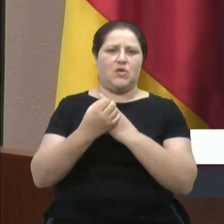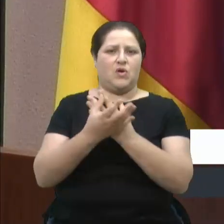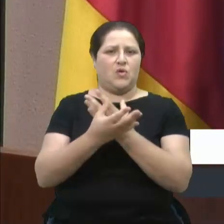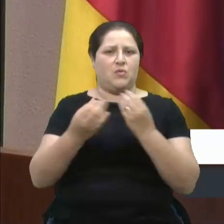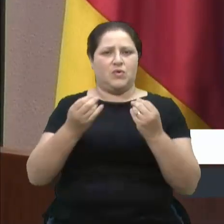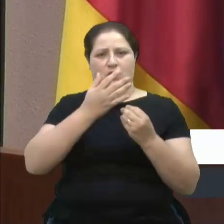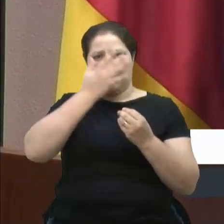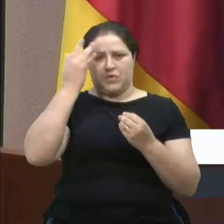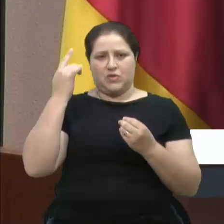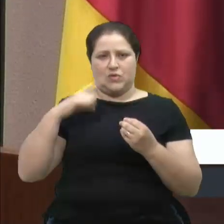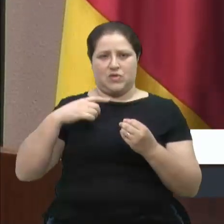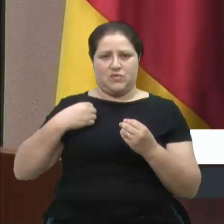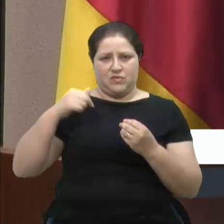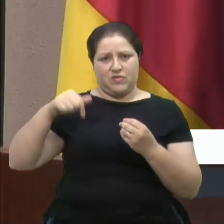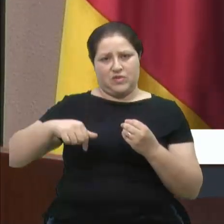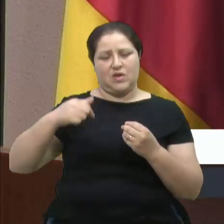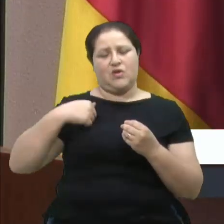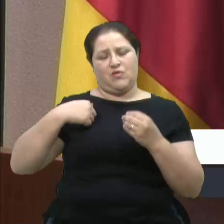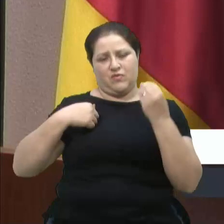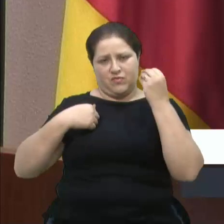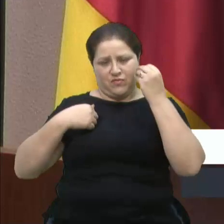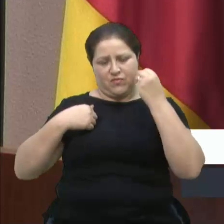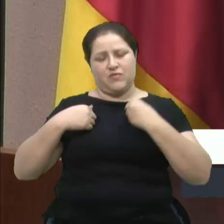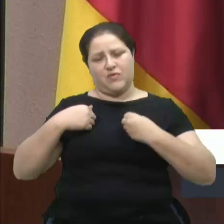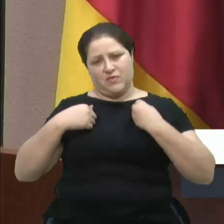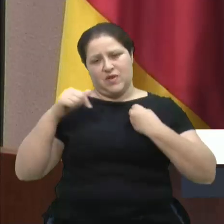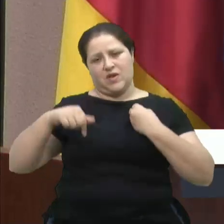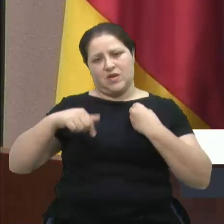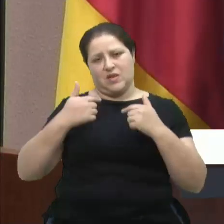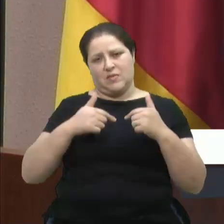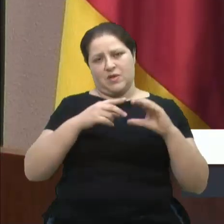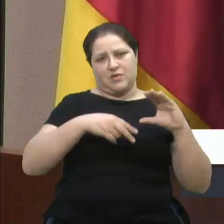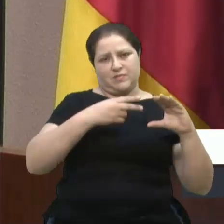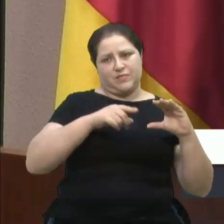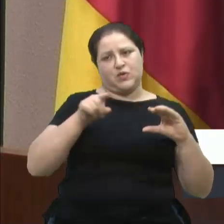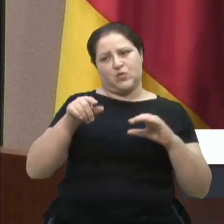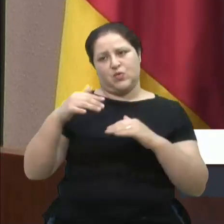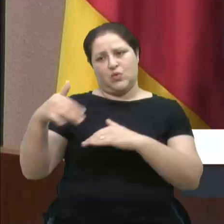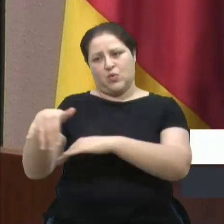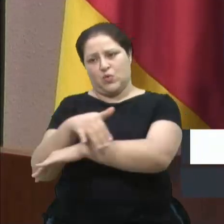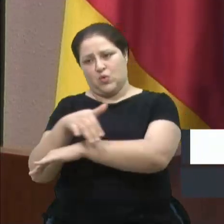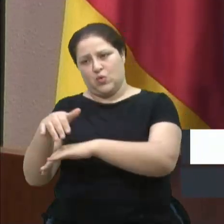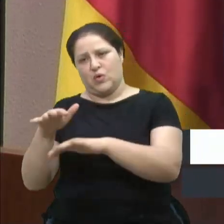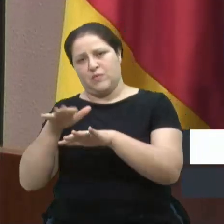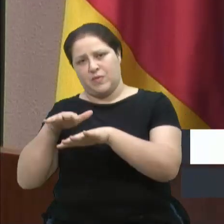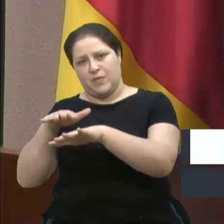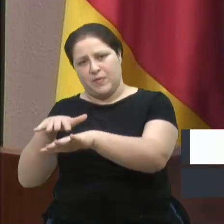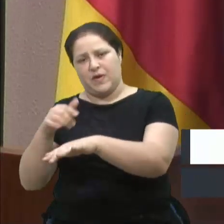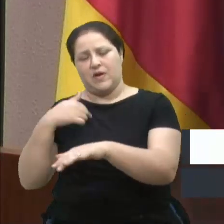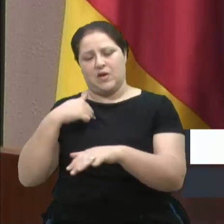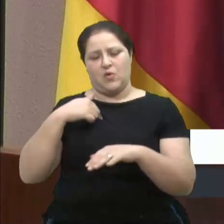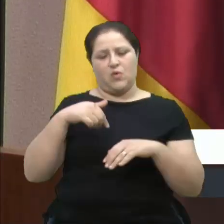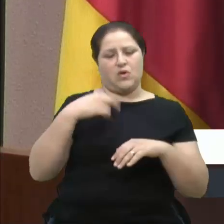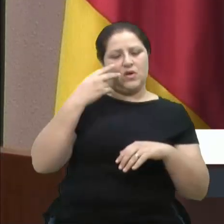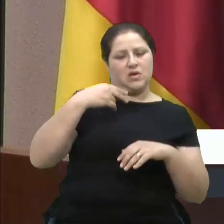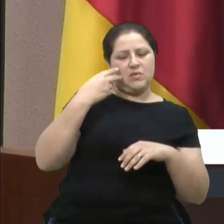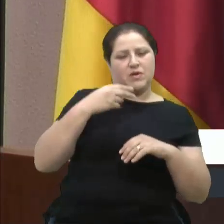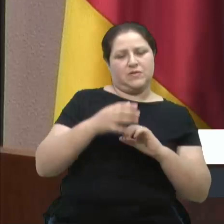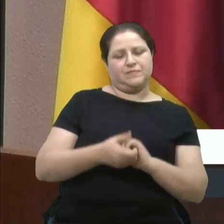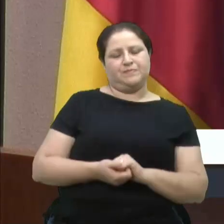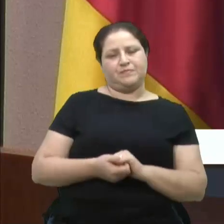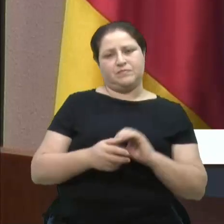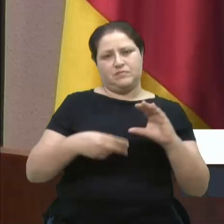que estão aqui, e eu vivi aqui, eu estava na Câmara, o senhor estava na rua, eu estava na Câmara. Então, muitas narrativas foram construídas